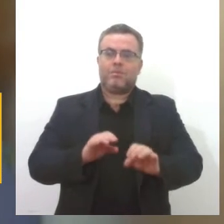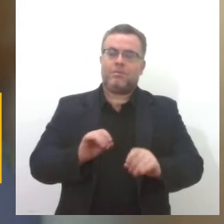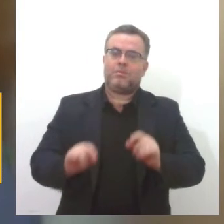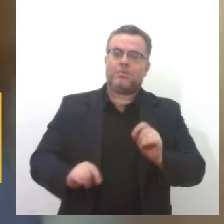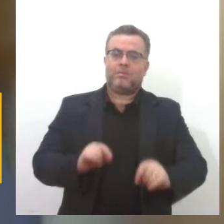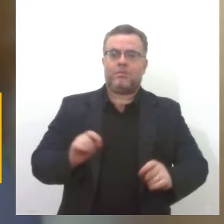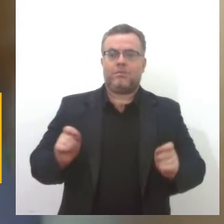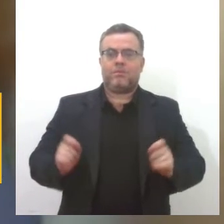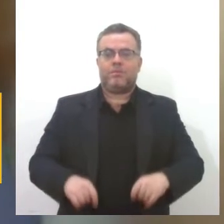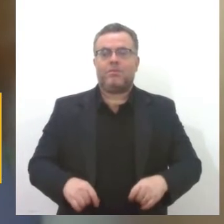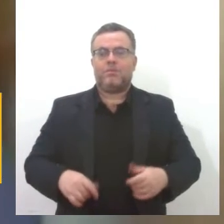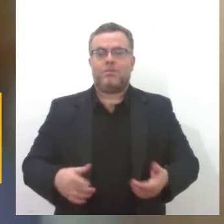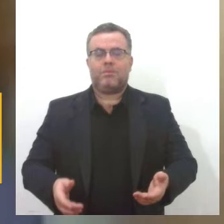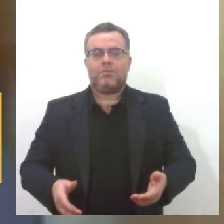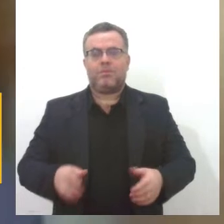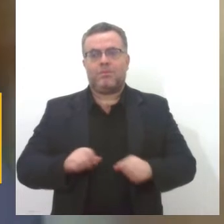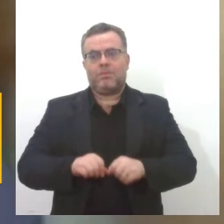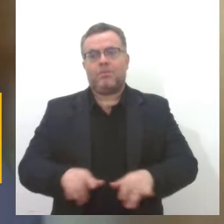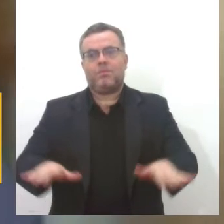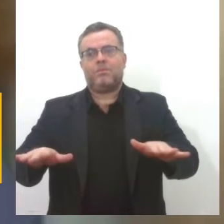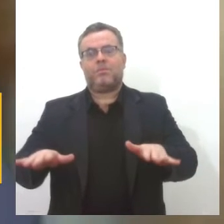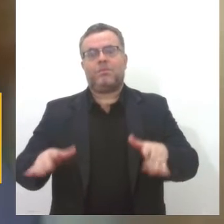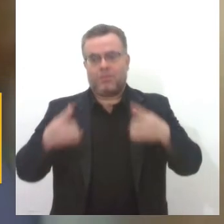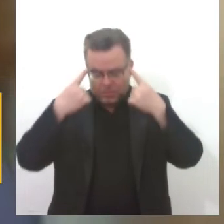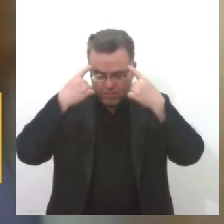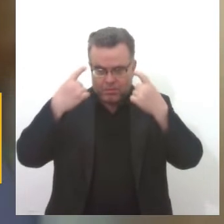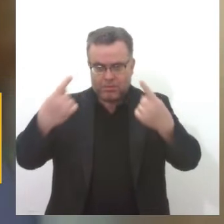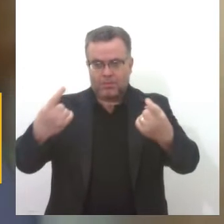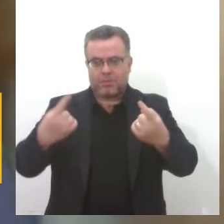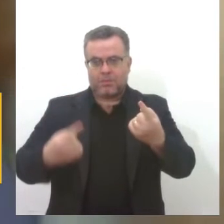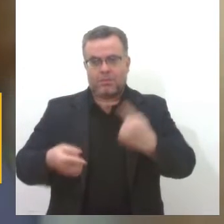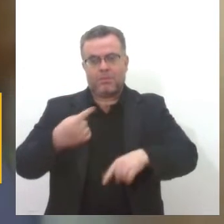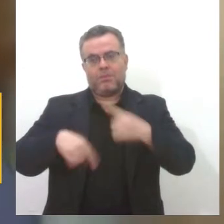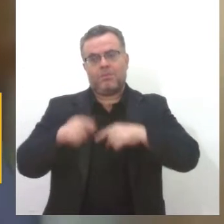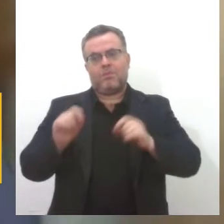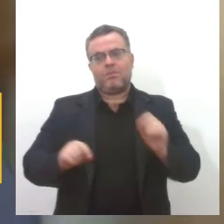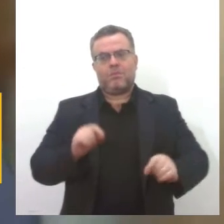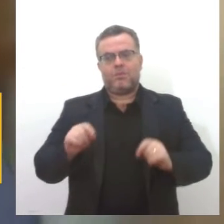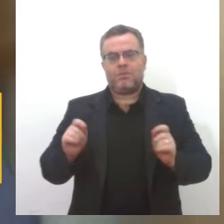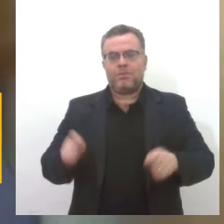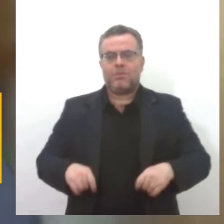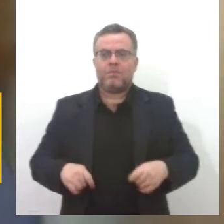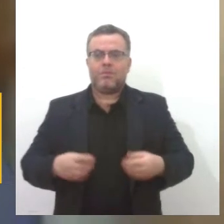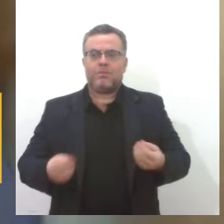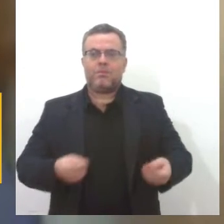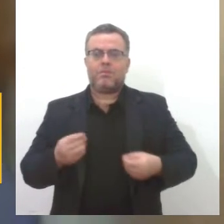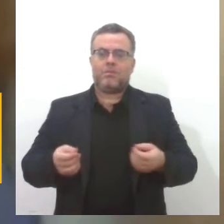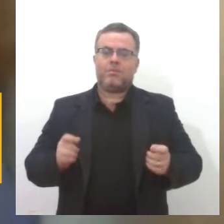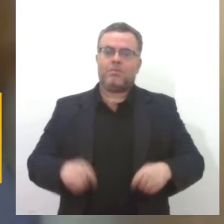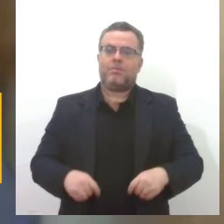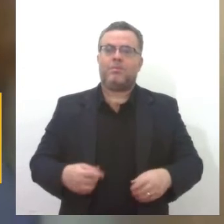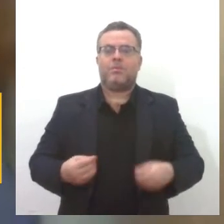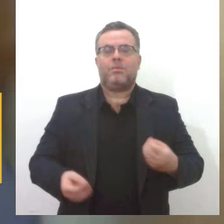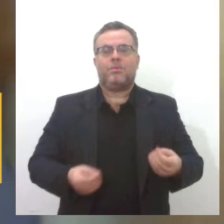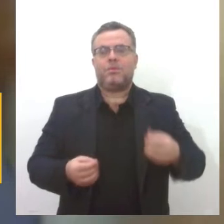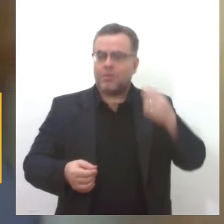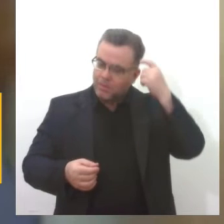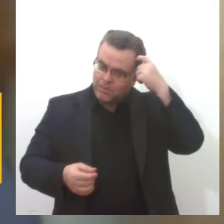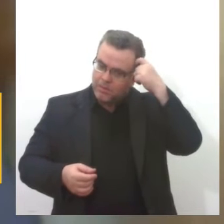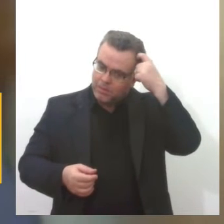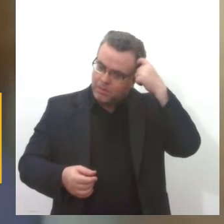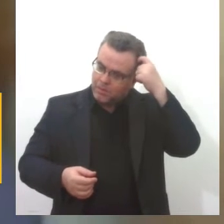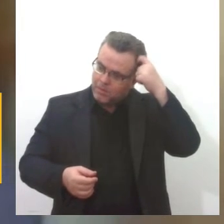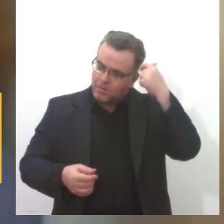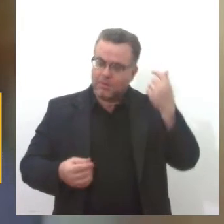não reproduza esse ciclo de violência que se tem, essa forma machista de tratar a mulher, discriminar a mulher. Então, a gente